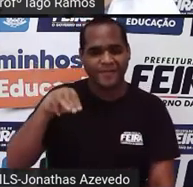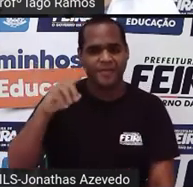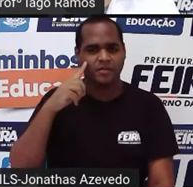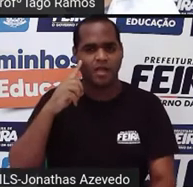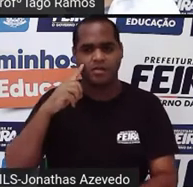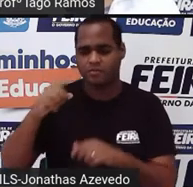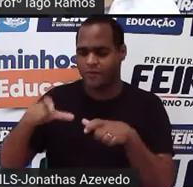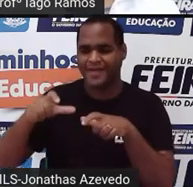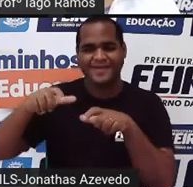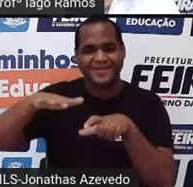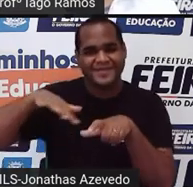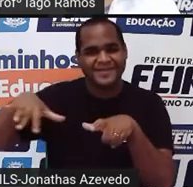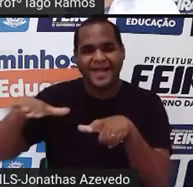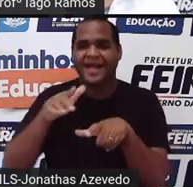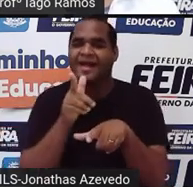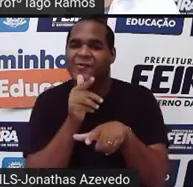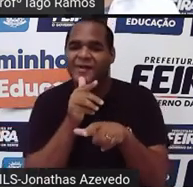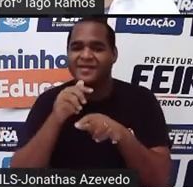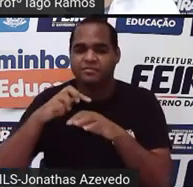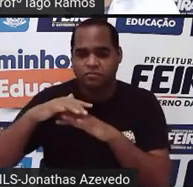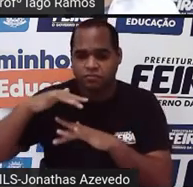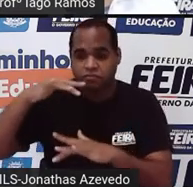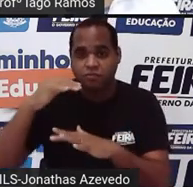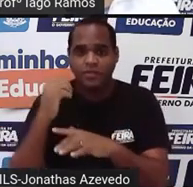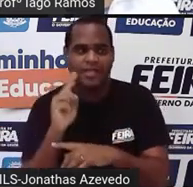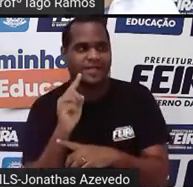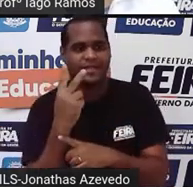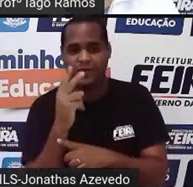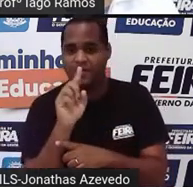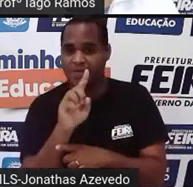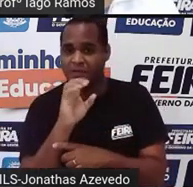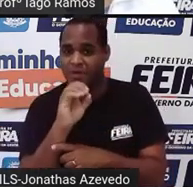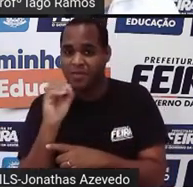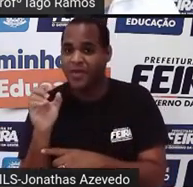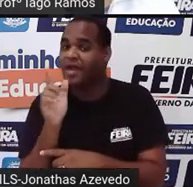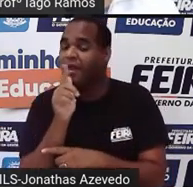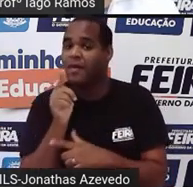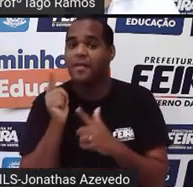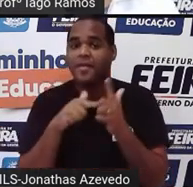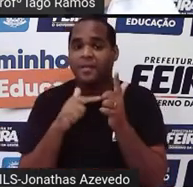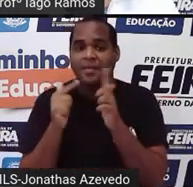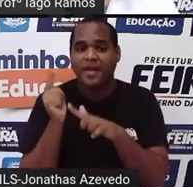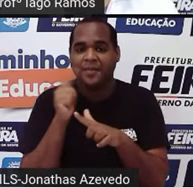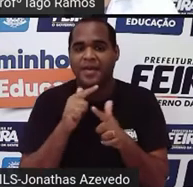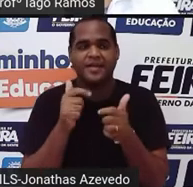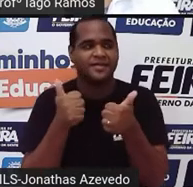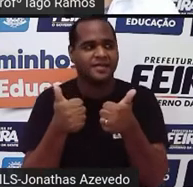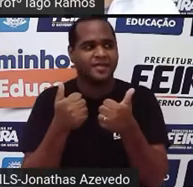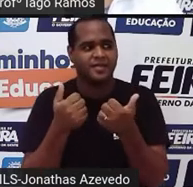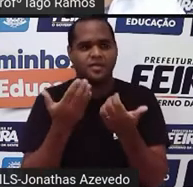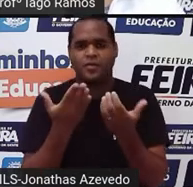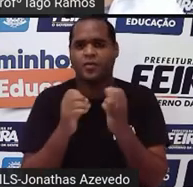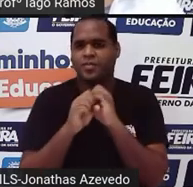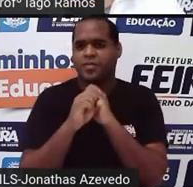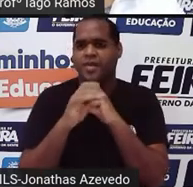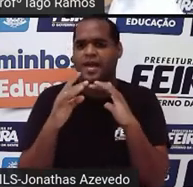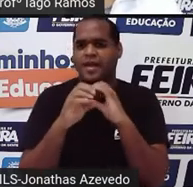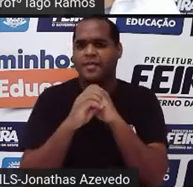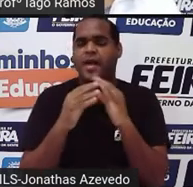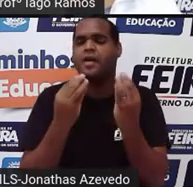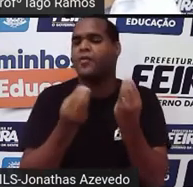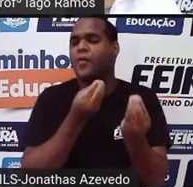se nele cabem dois mil litros de água? Então, como é que eu vou descobrir esse